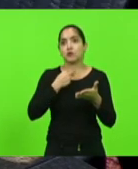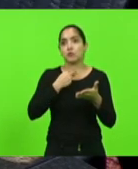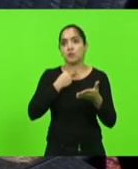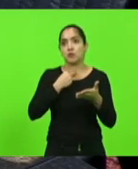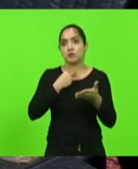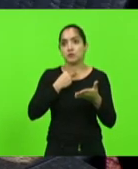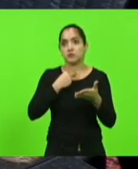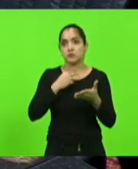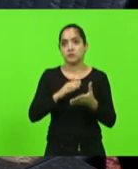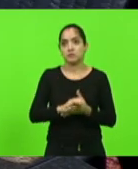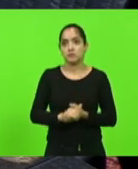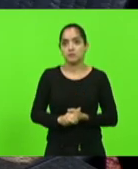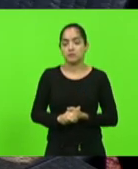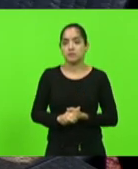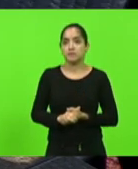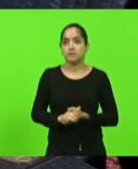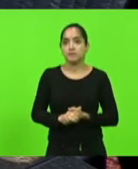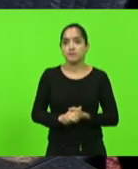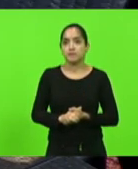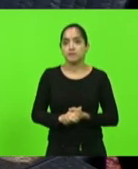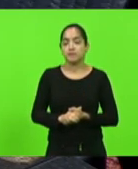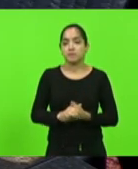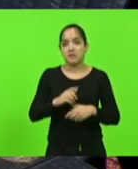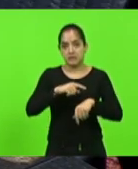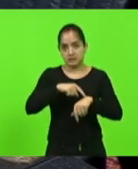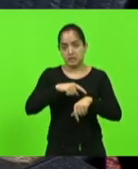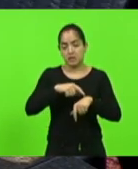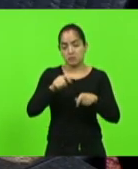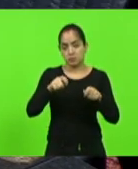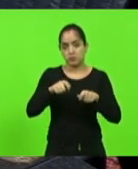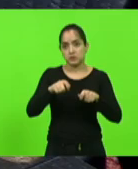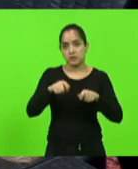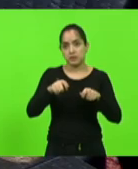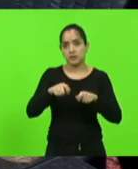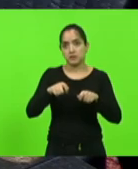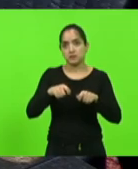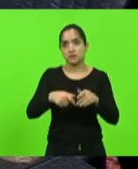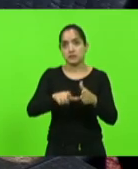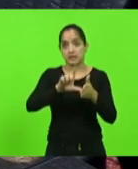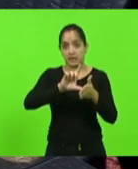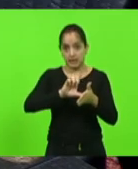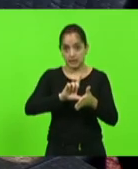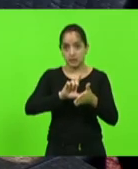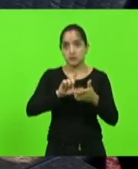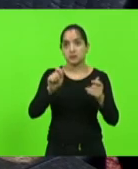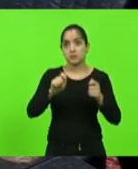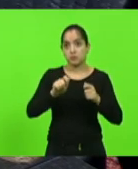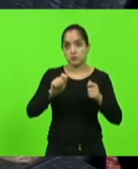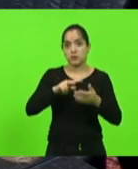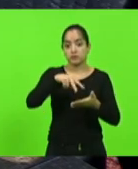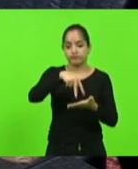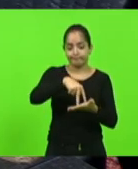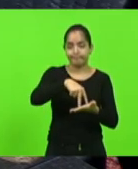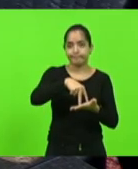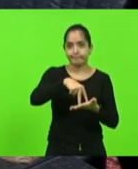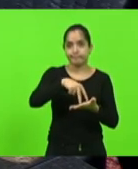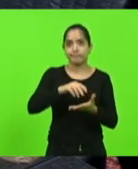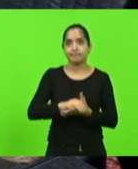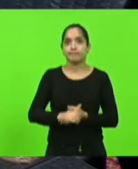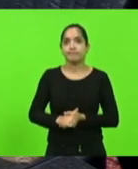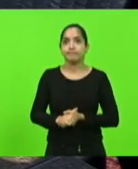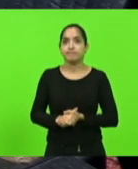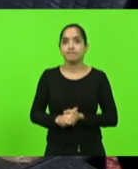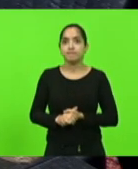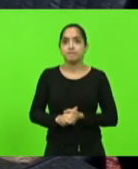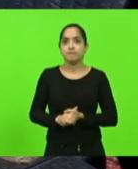já, ainda tem tempo, ainda é duas e meia, mas se antes das três a gente puder usar o tempo de fala, eu lhe agradeço.